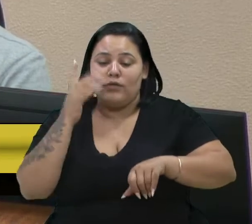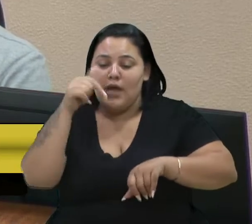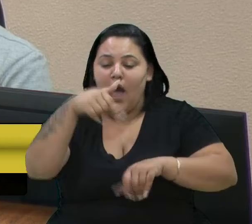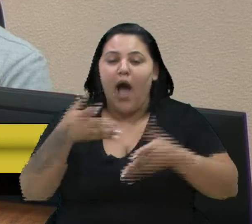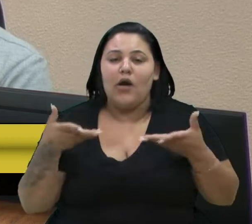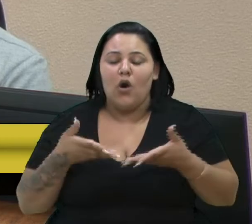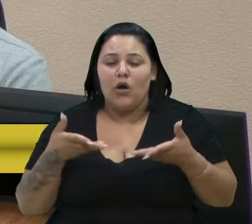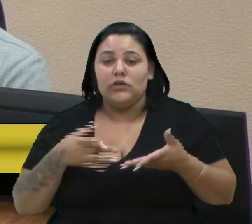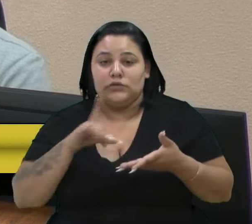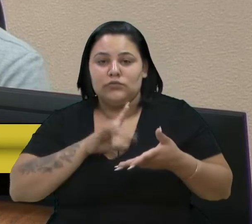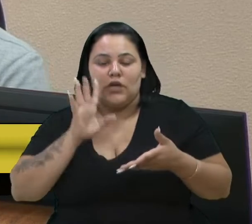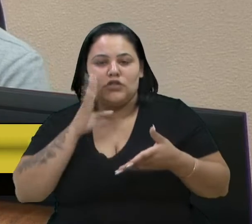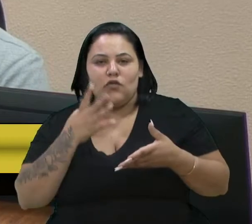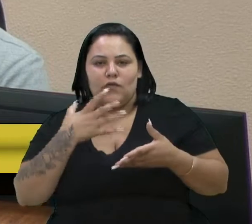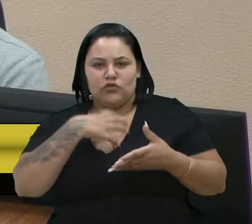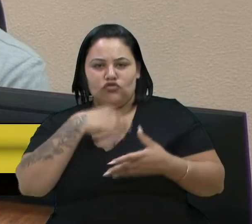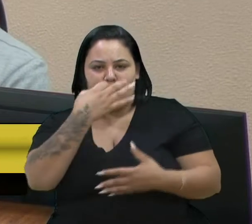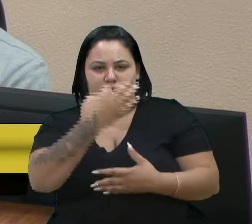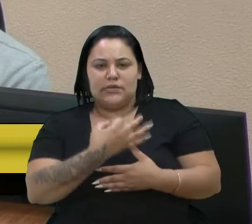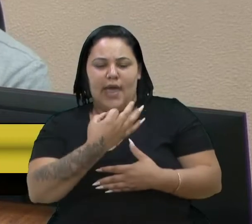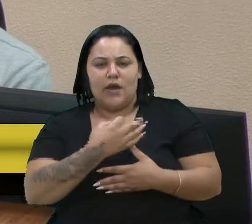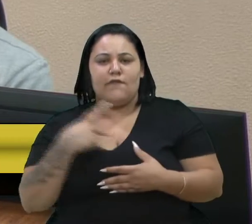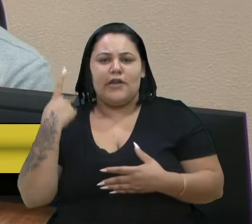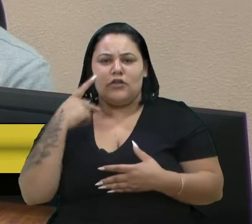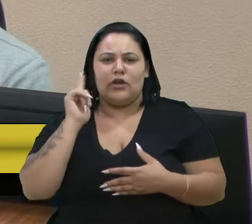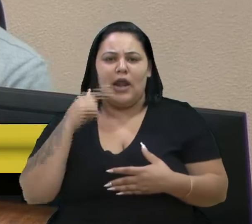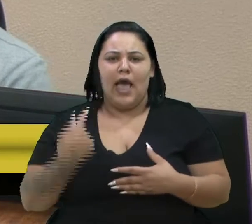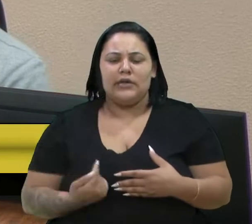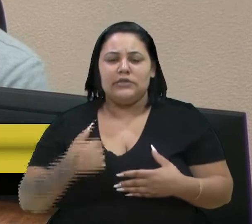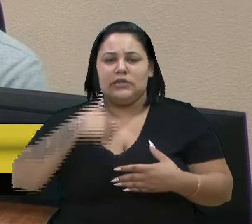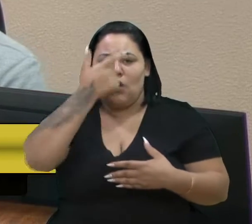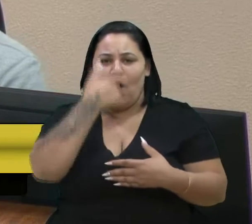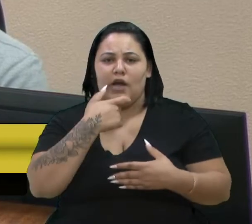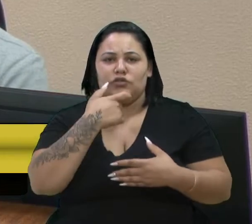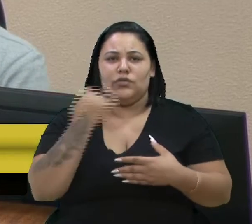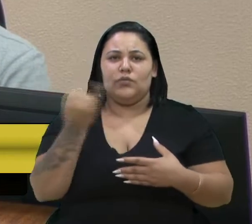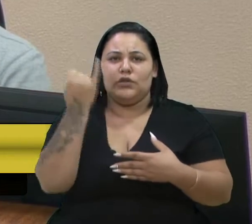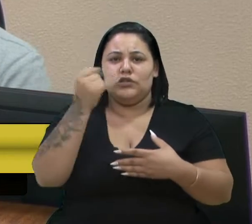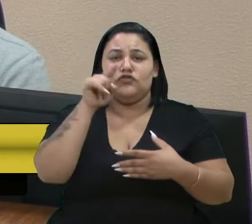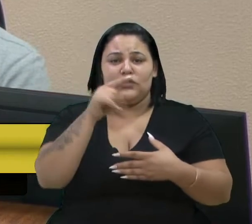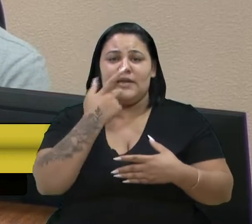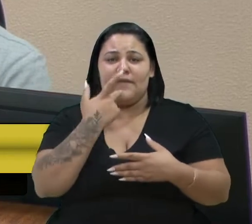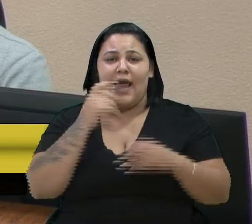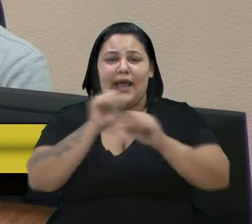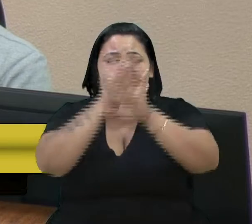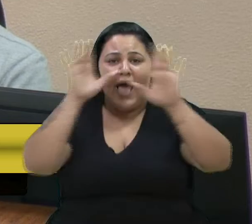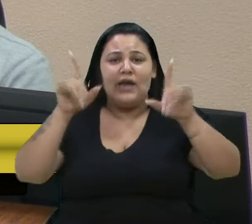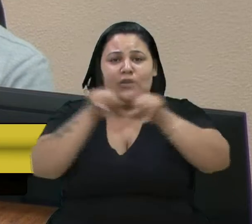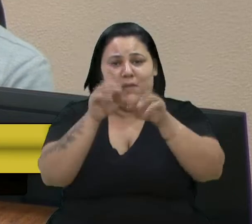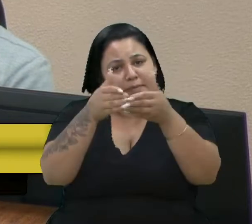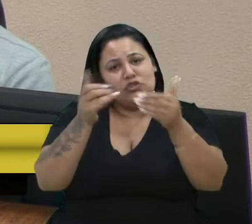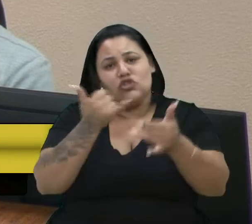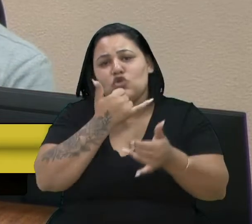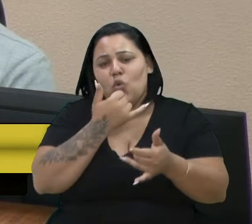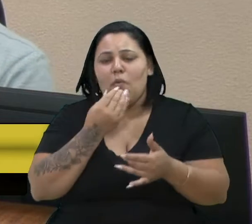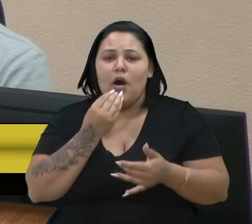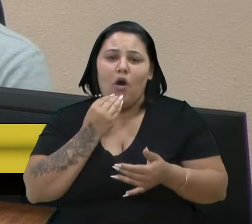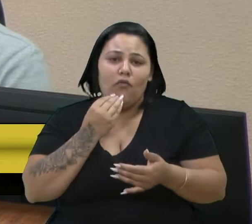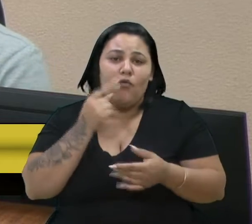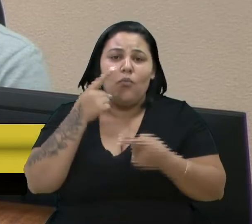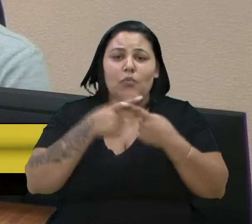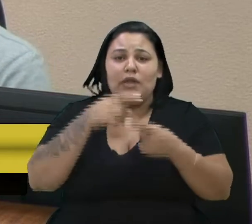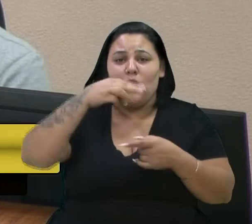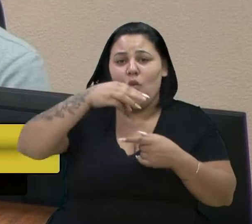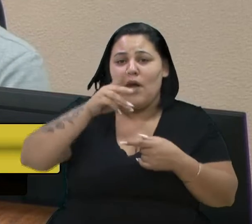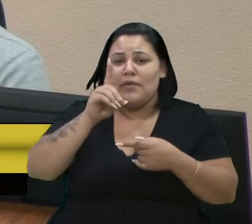nós temos uma tranquilidade muito grande, a vereadora Gladys, acho que é importante, sim, o senhor vir aqui fazer essa retratação, porque o MDB tem uns serviços